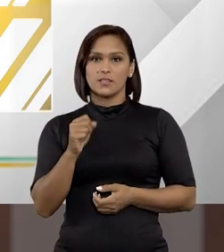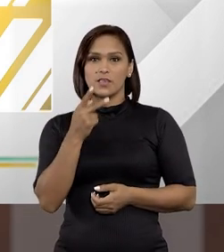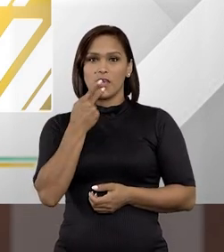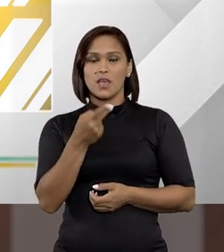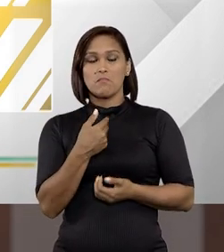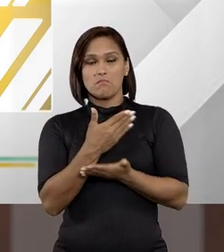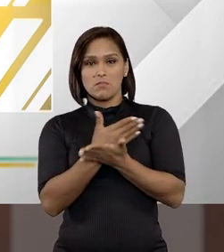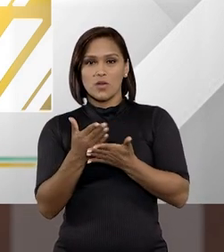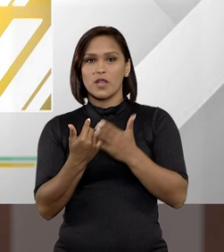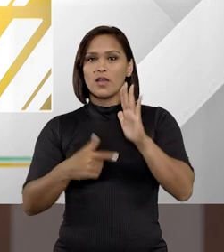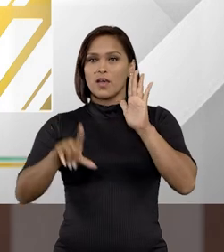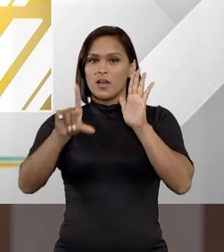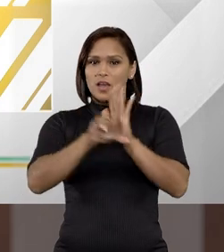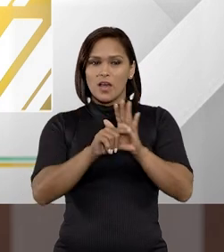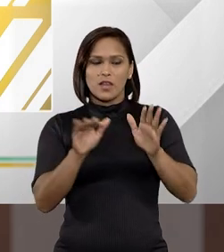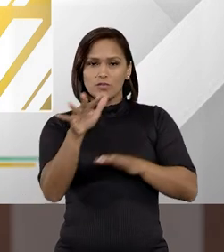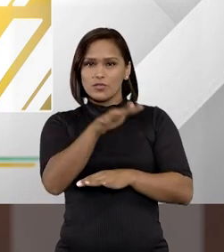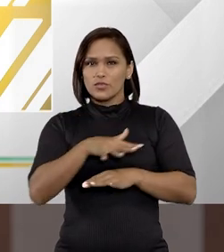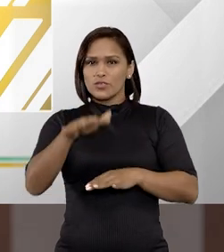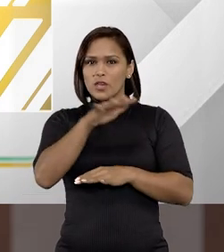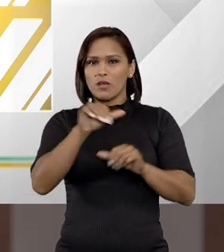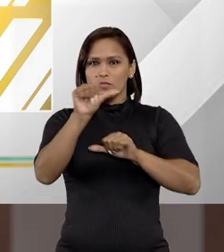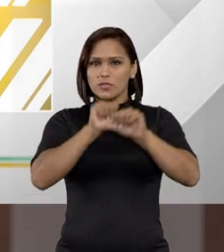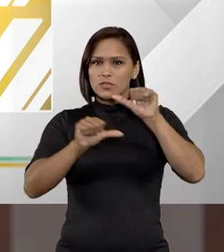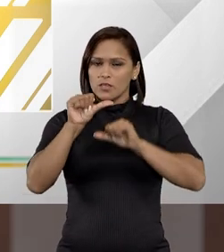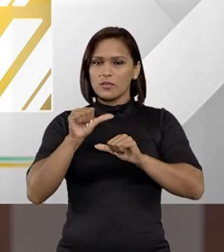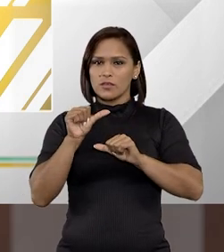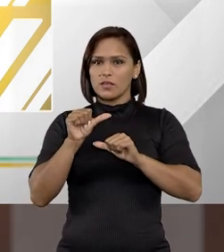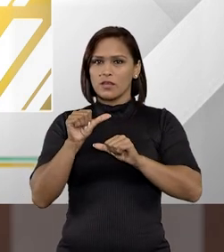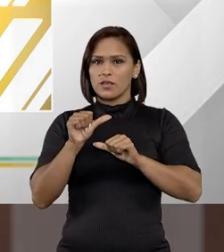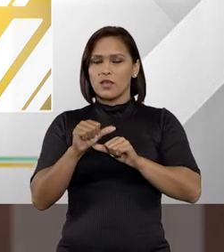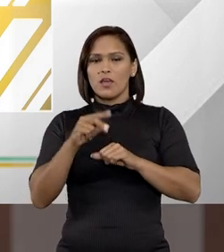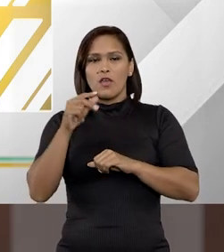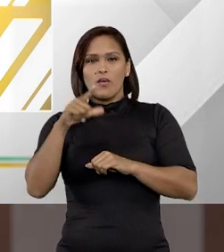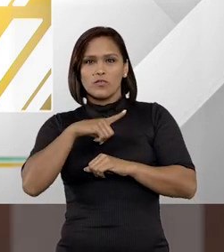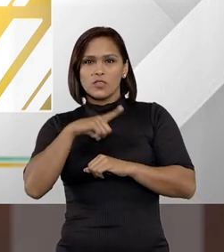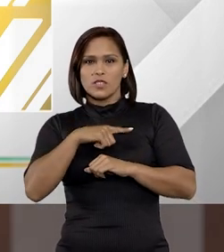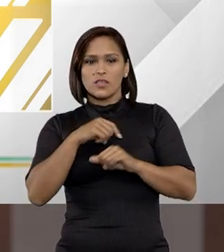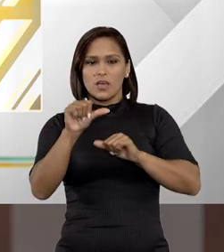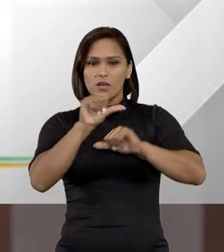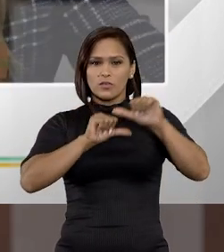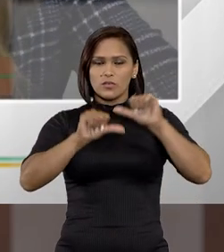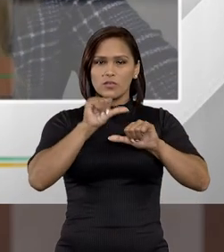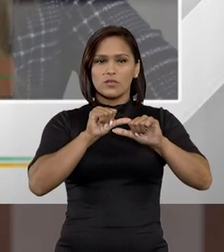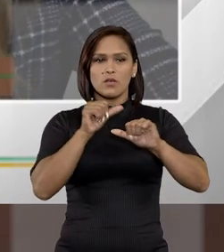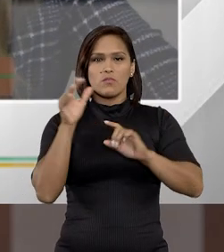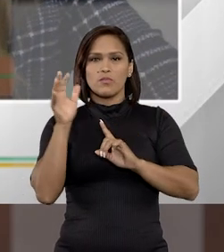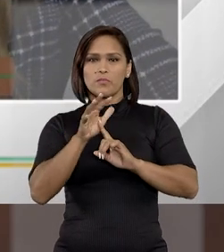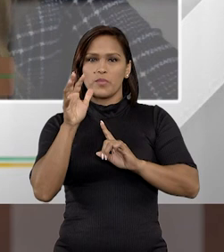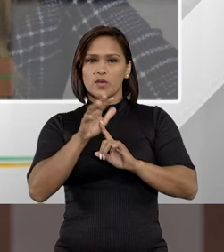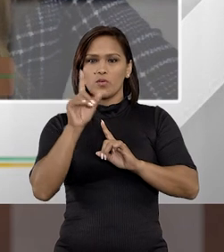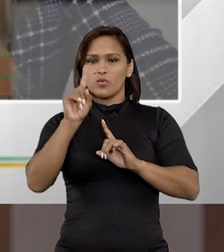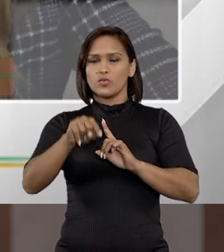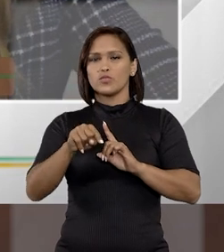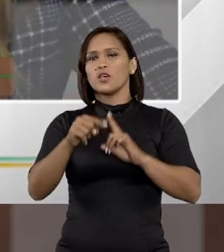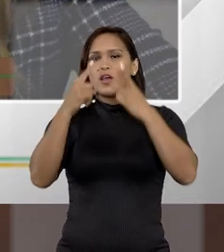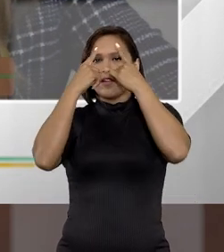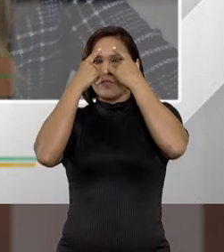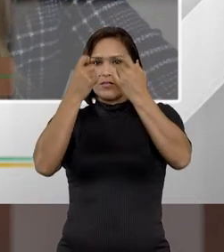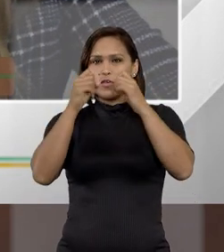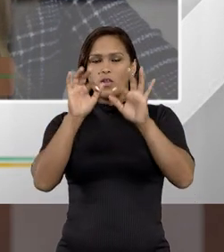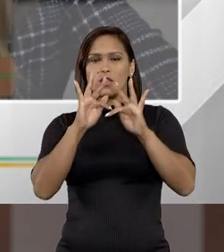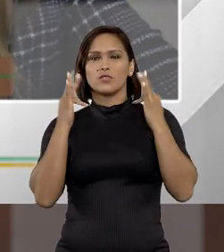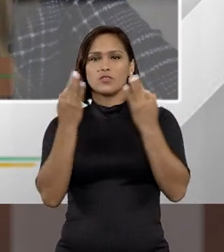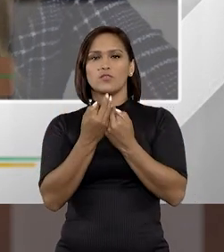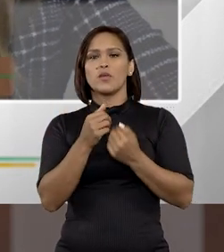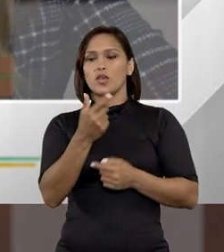Sim, muito embora a lei em geral não tenha sido alterada, você tem aí alterações que repercutem na questão da